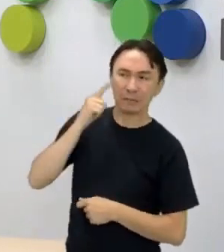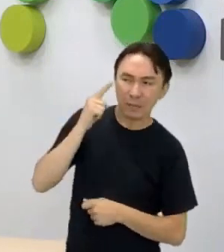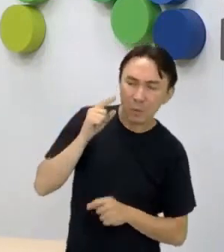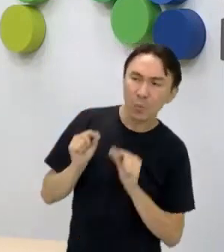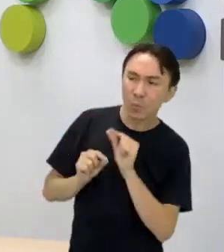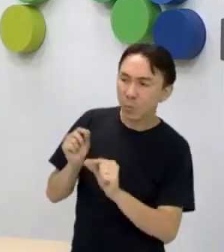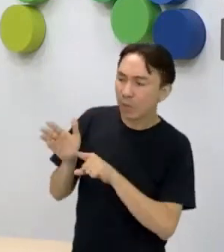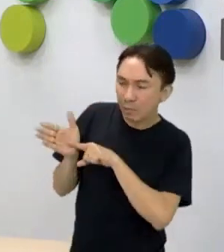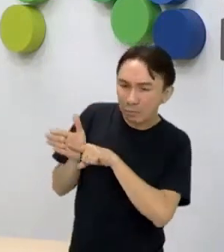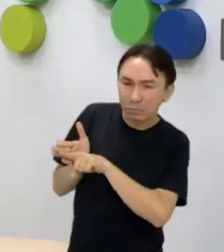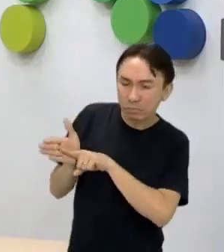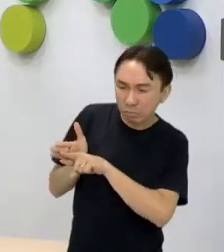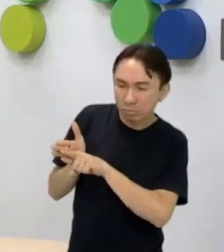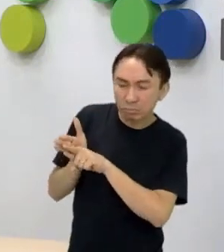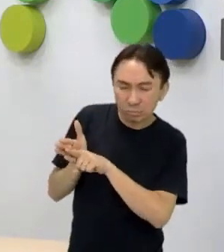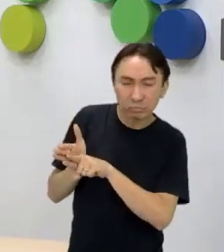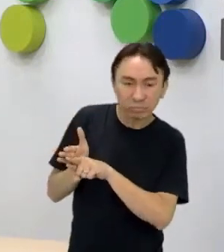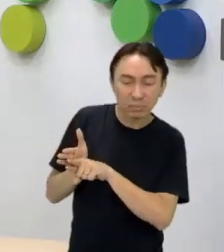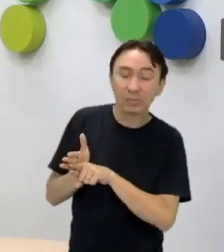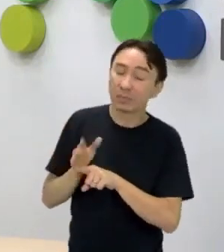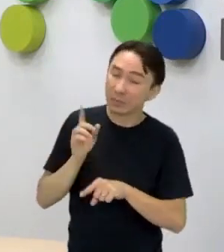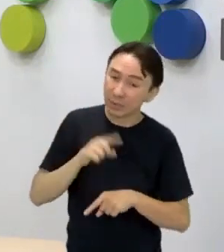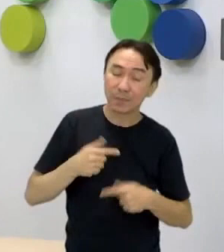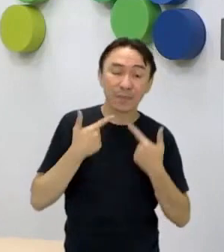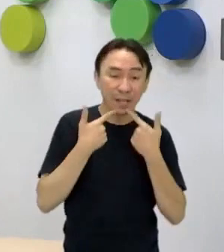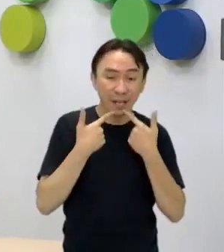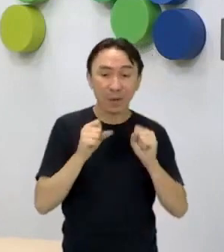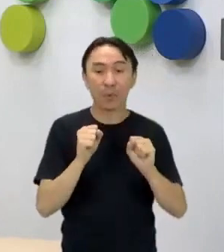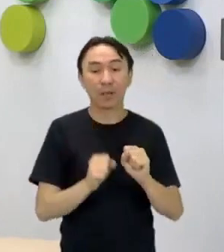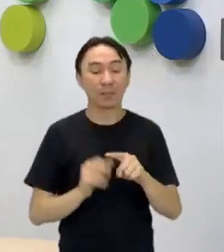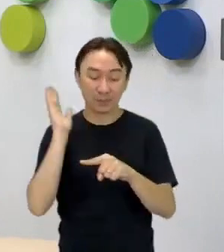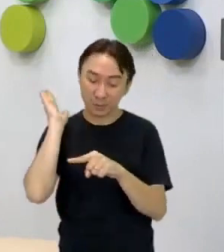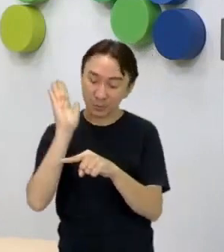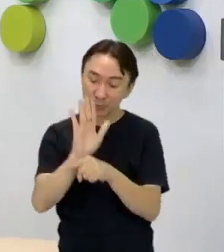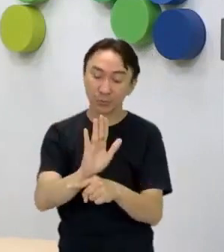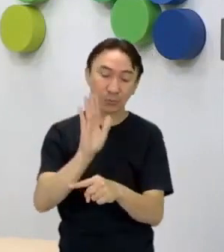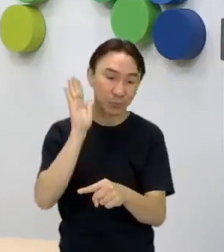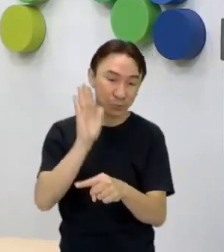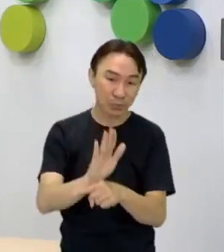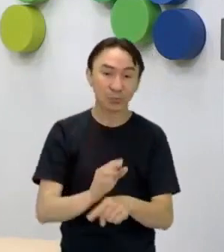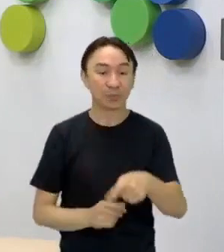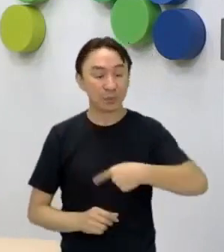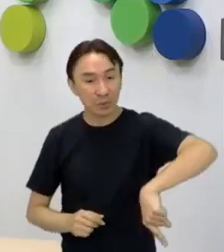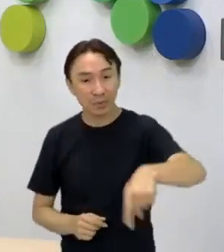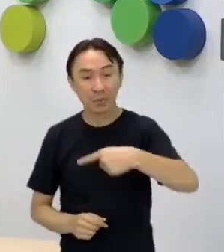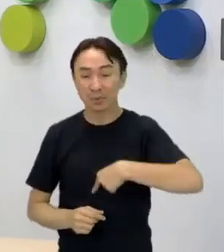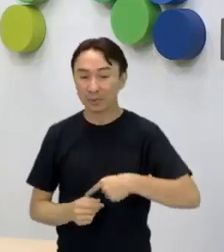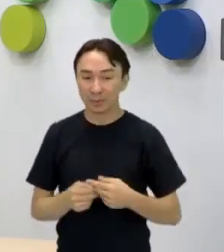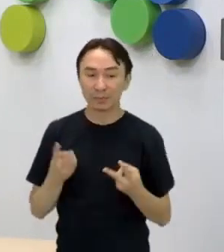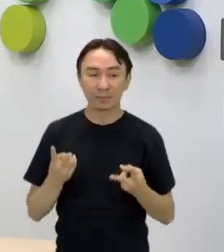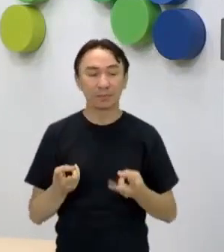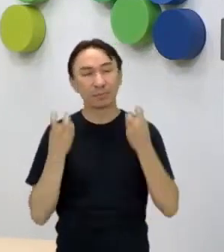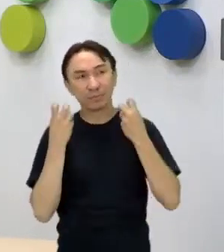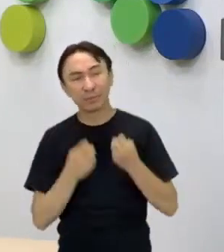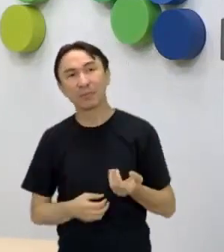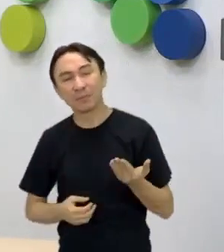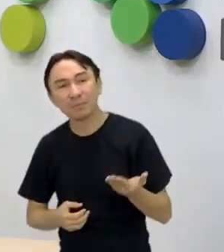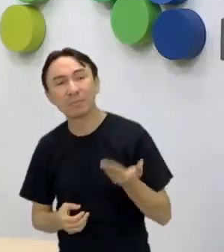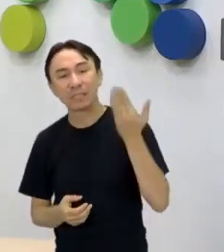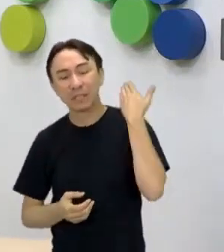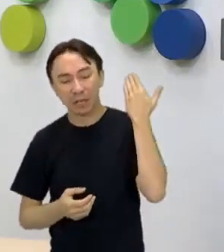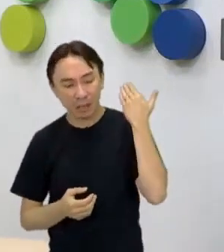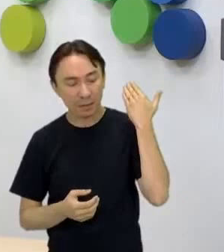época, né? E a linguagem é uma das coisas que favorecem, é das coisas que nos ajudam a perceber como que era certo período.